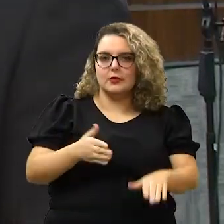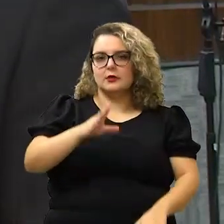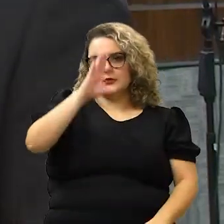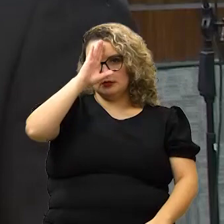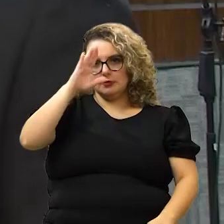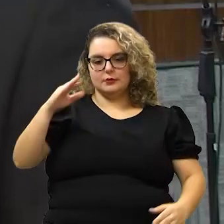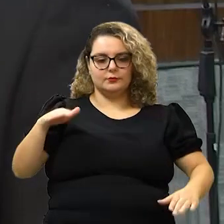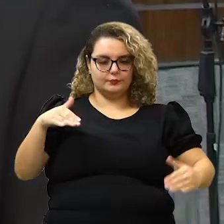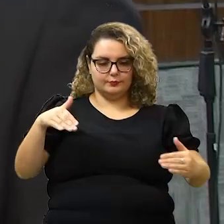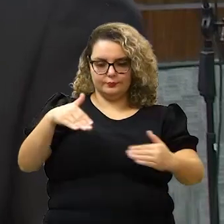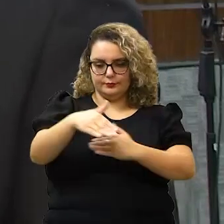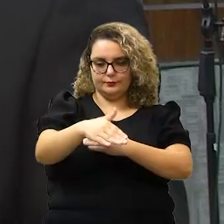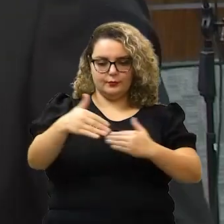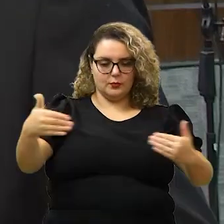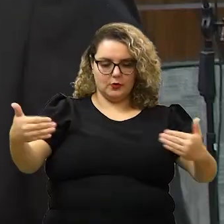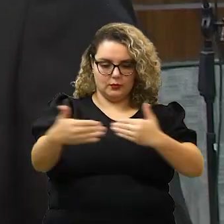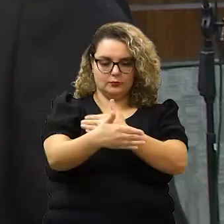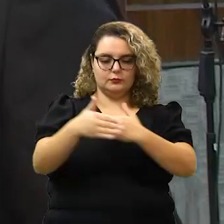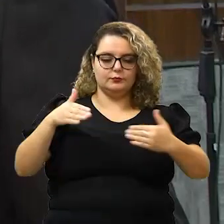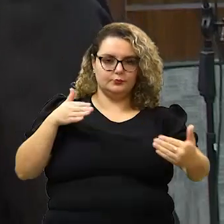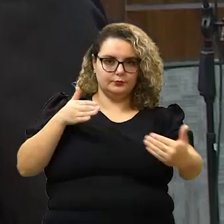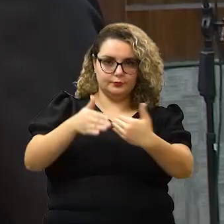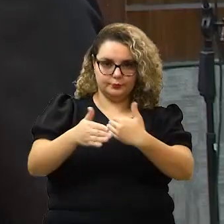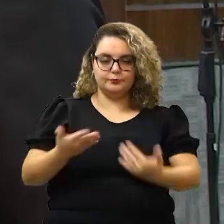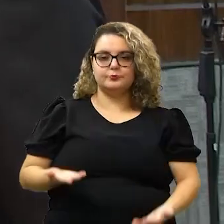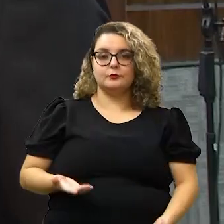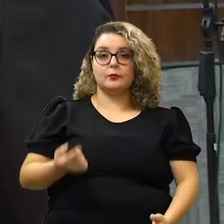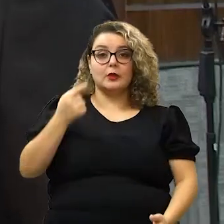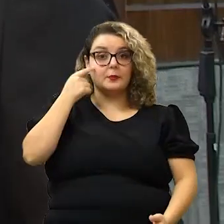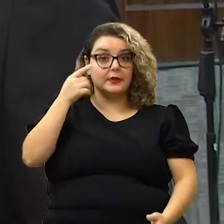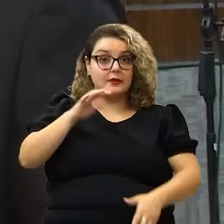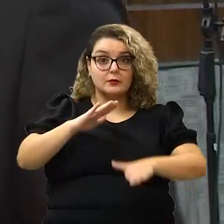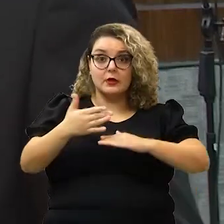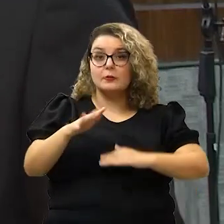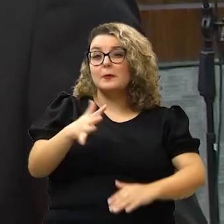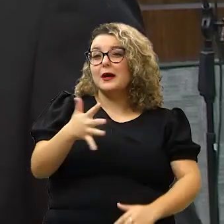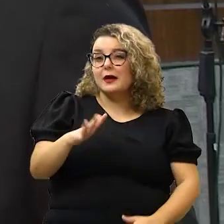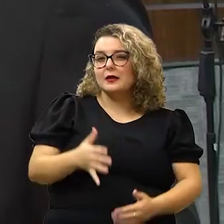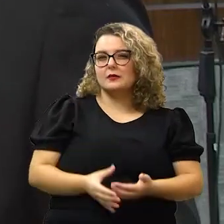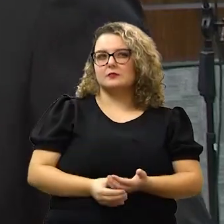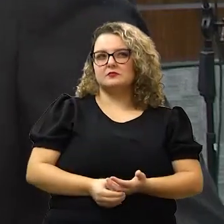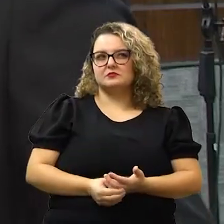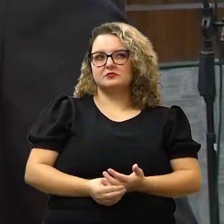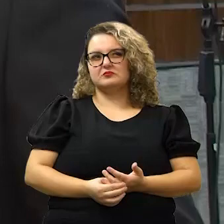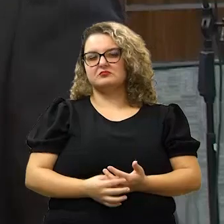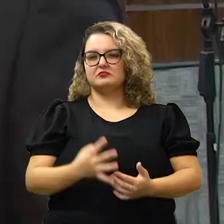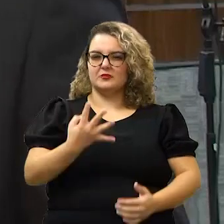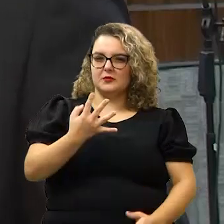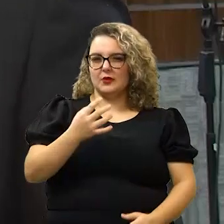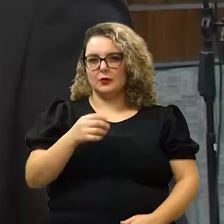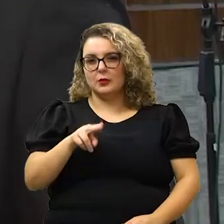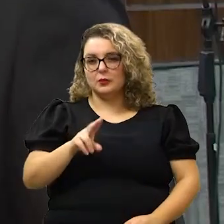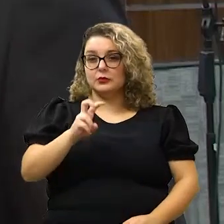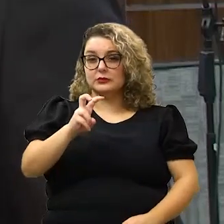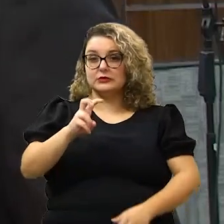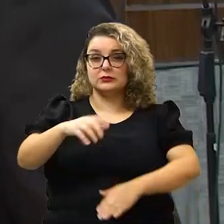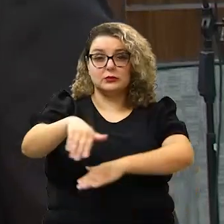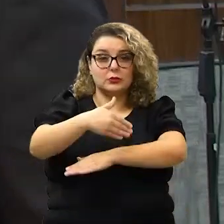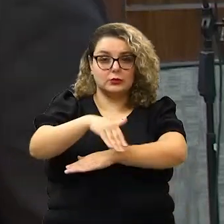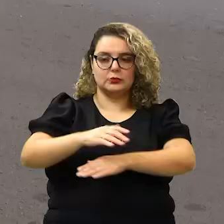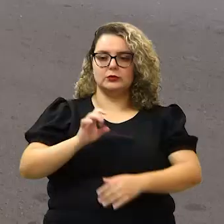nos principais cruzamentos do bairro. Só para você ter uma ideia, o bairro tem aproximadamente 4 ou 5 ruas